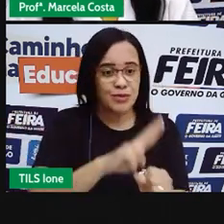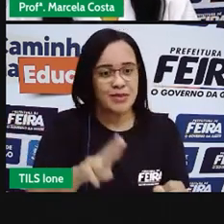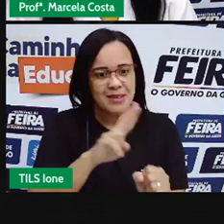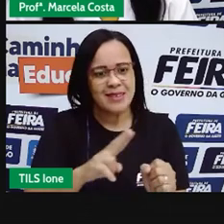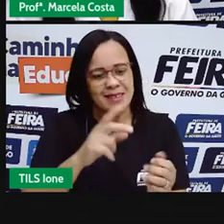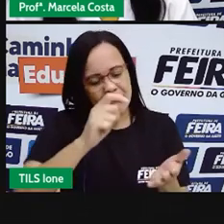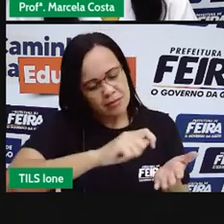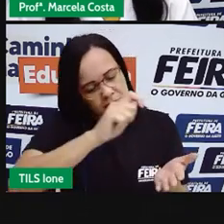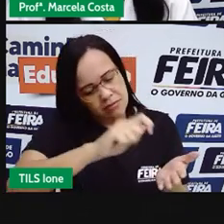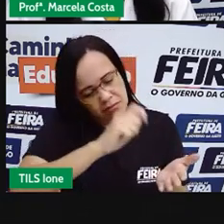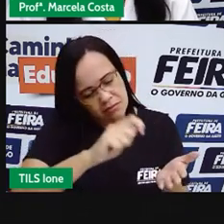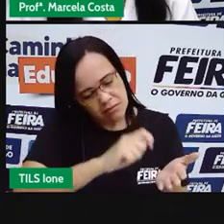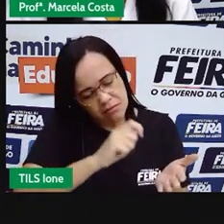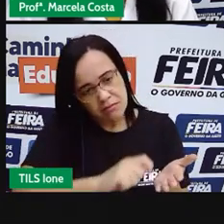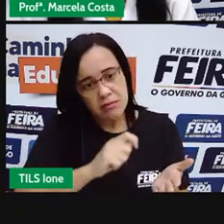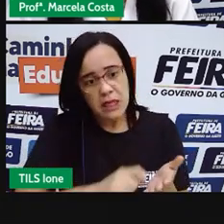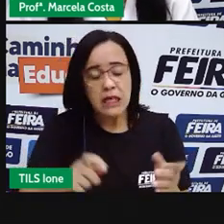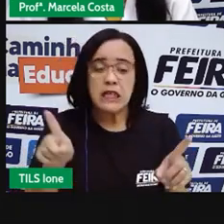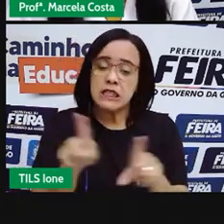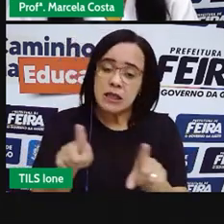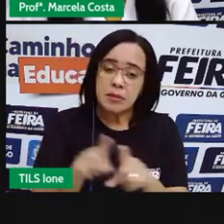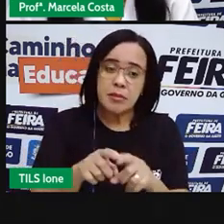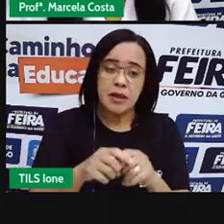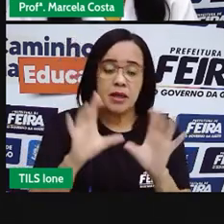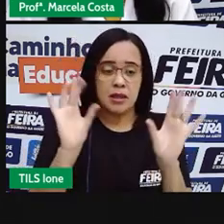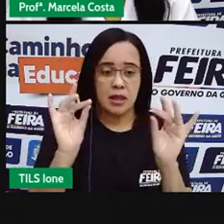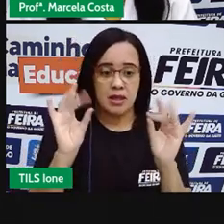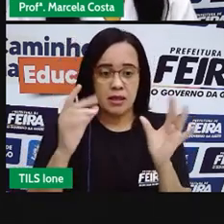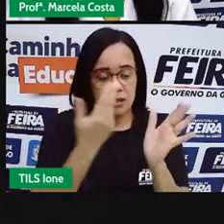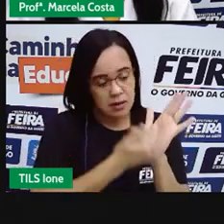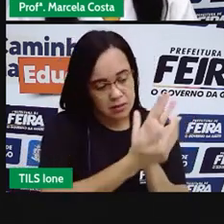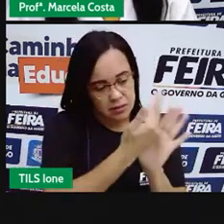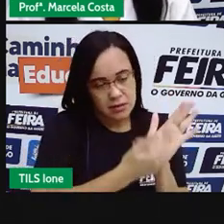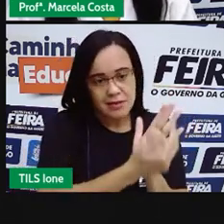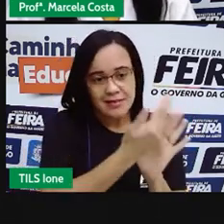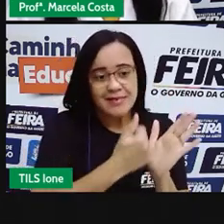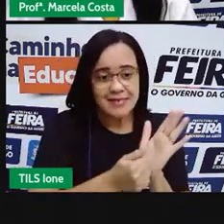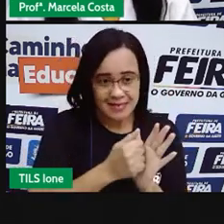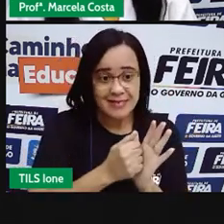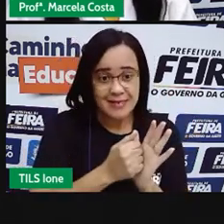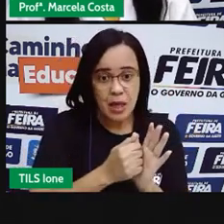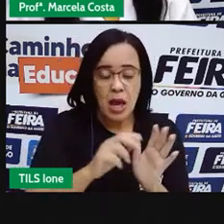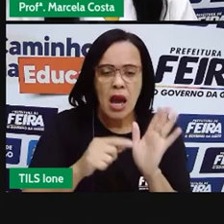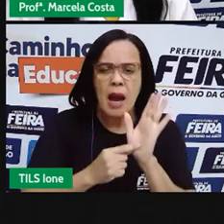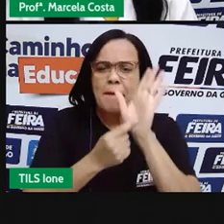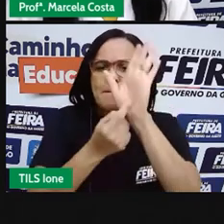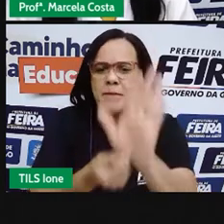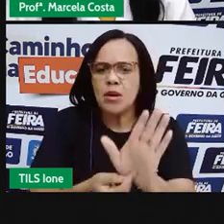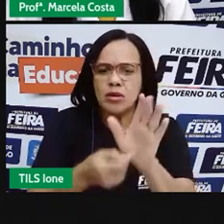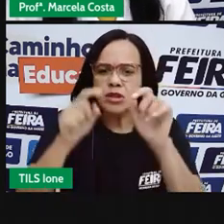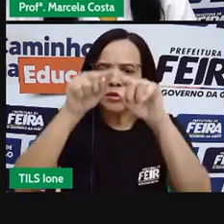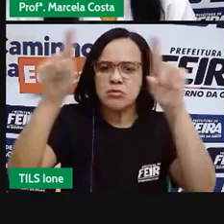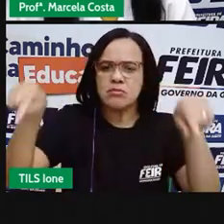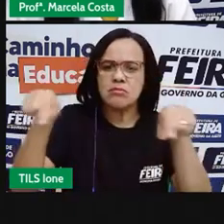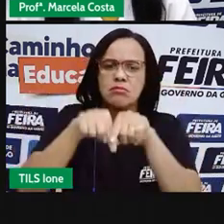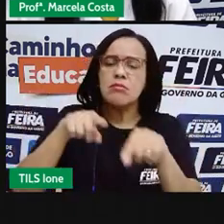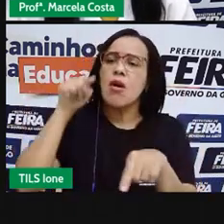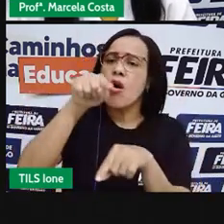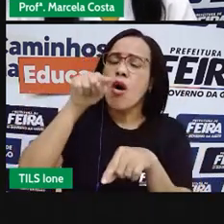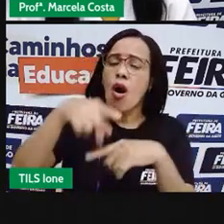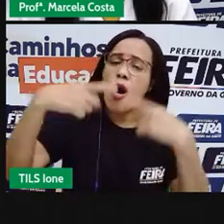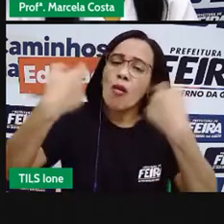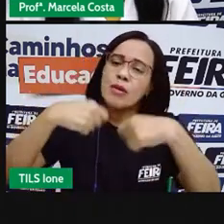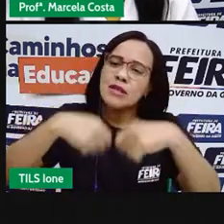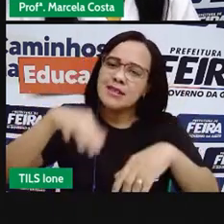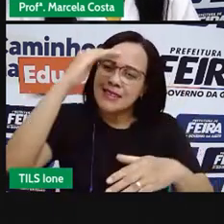aí, você vai deixar visível no lugar todo mundo que mora aí com você e veja quais são as regras que você sabe.